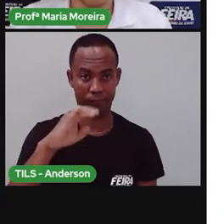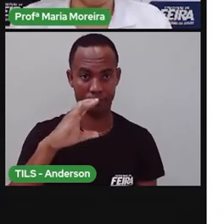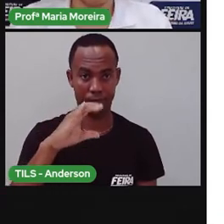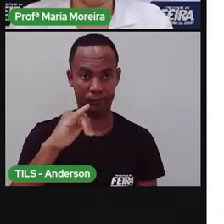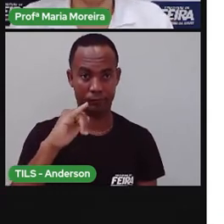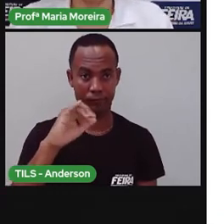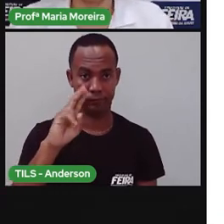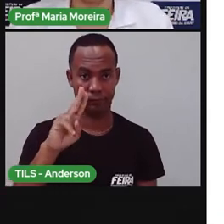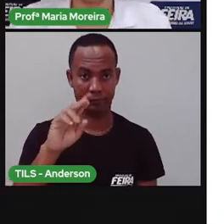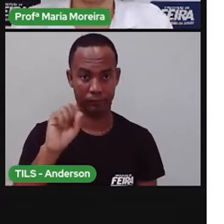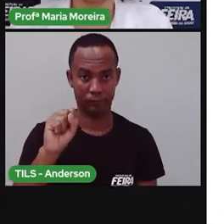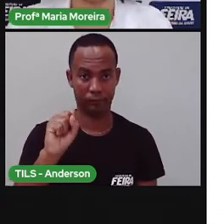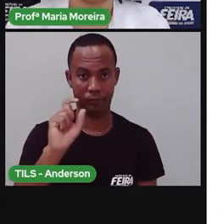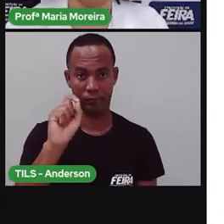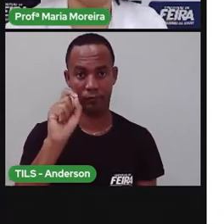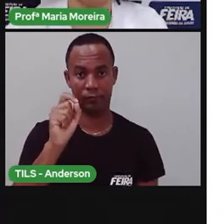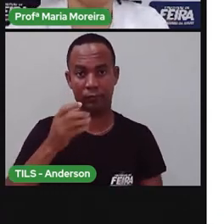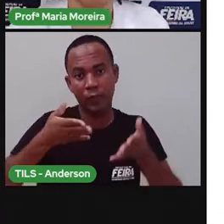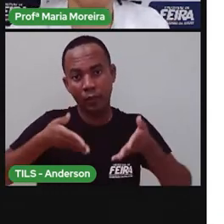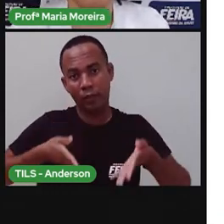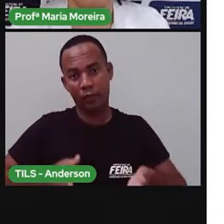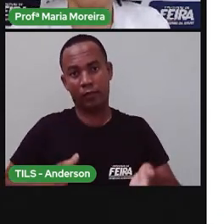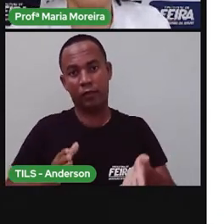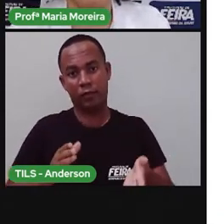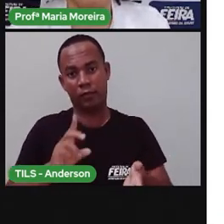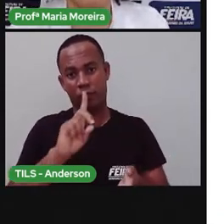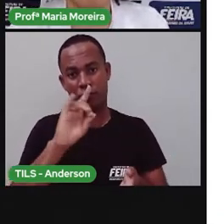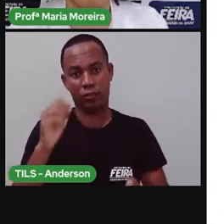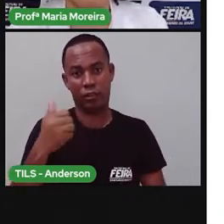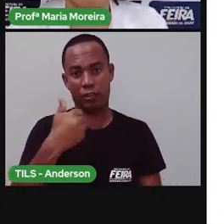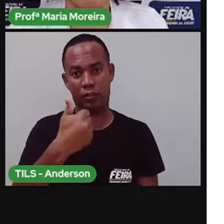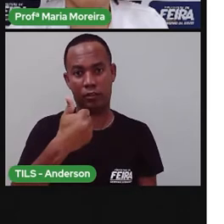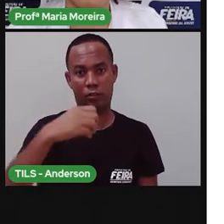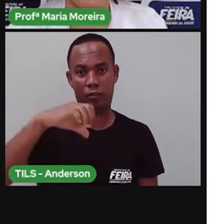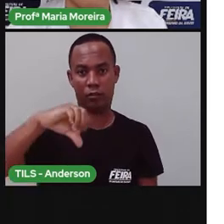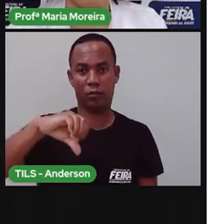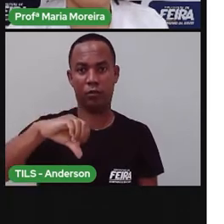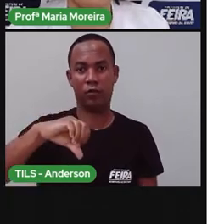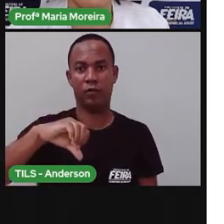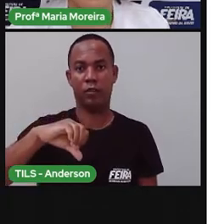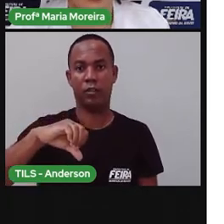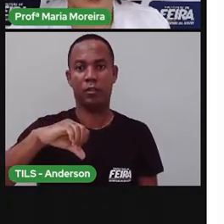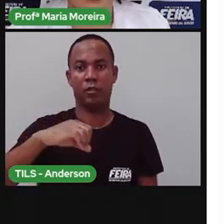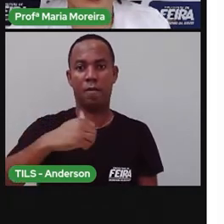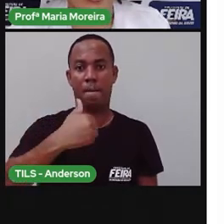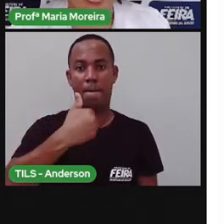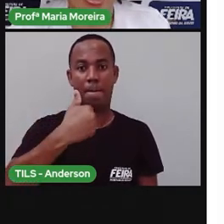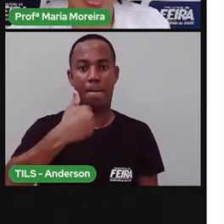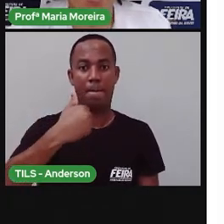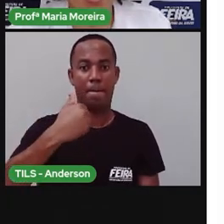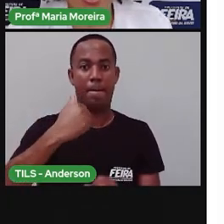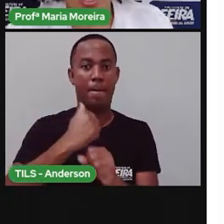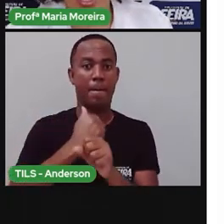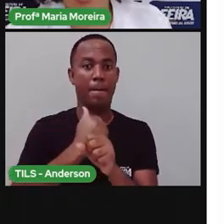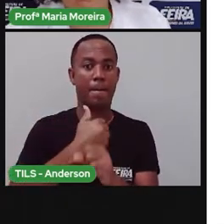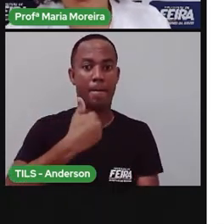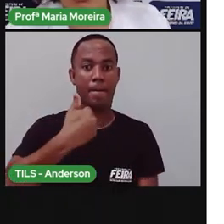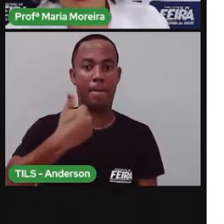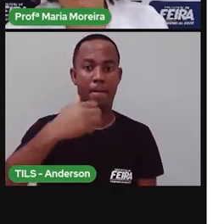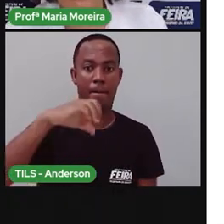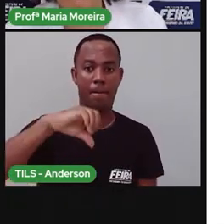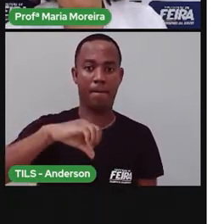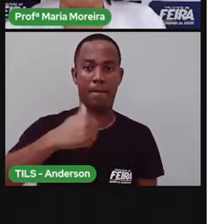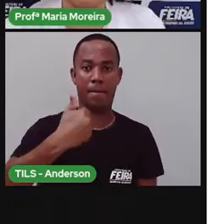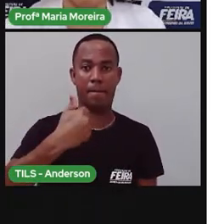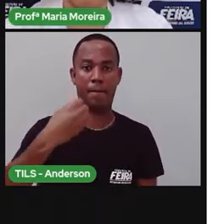nasceu no dia 19 de outubro de 1913. Aí a Pró